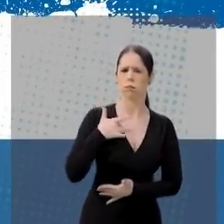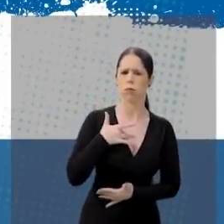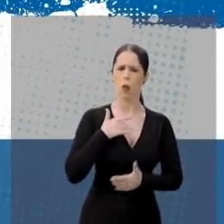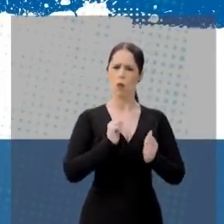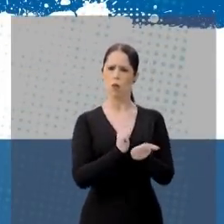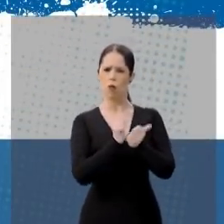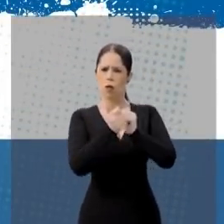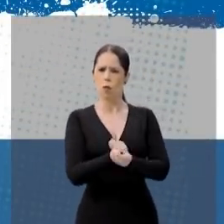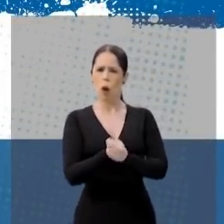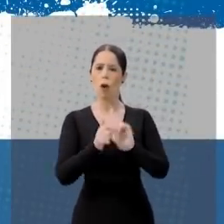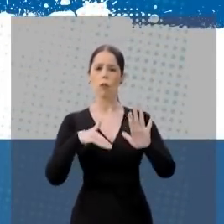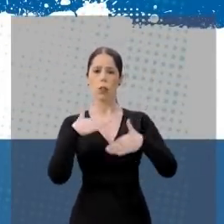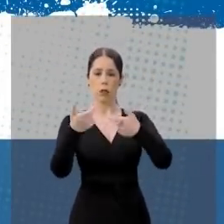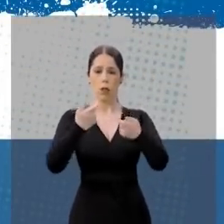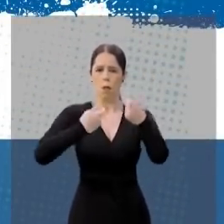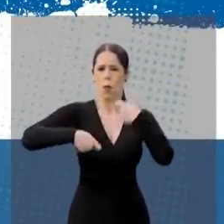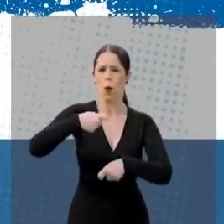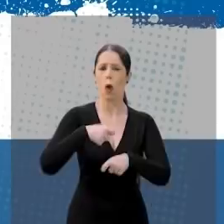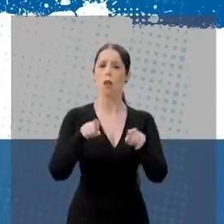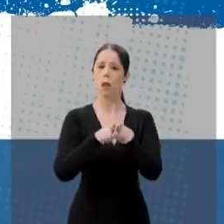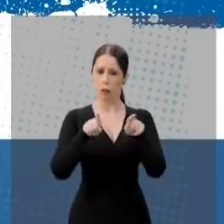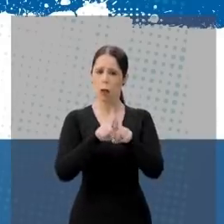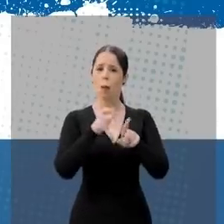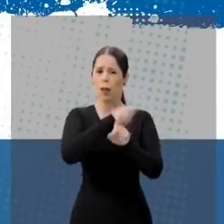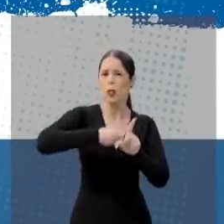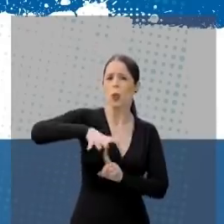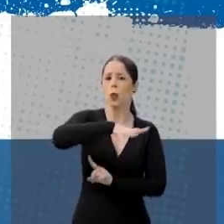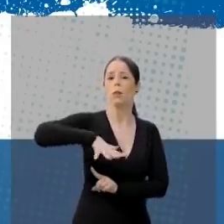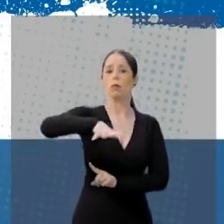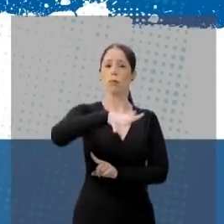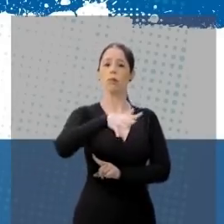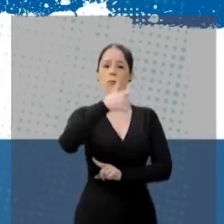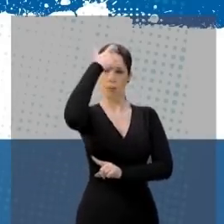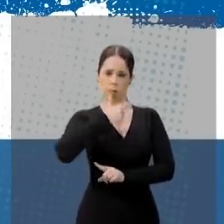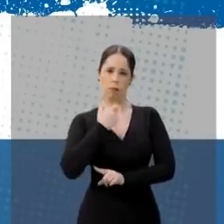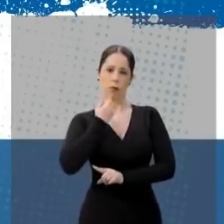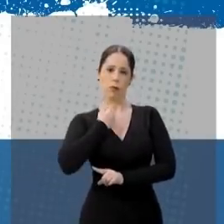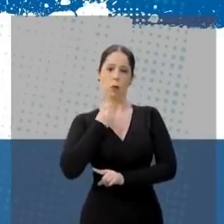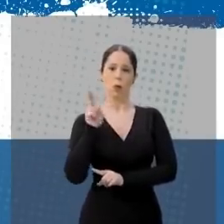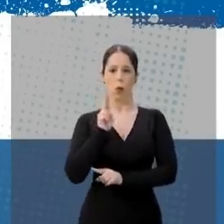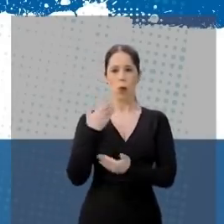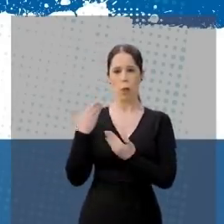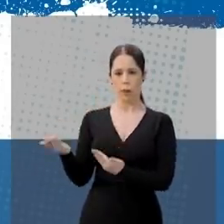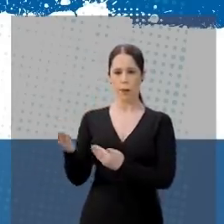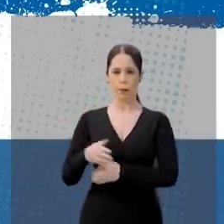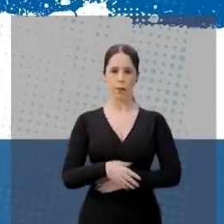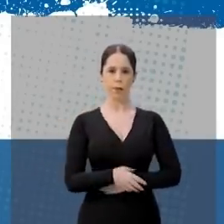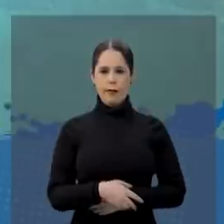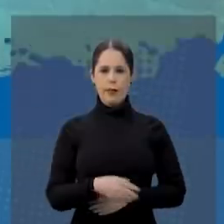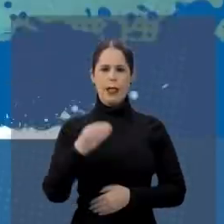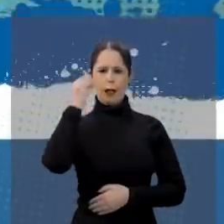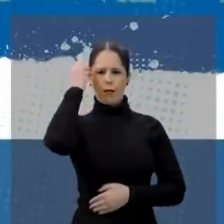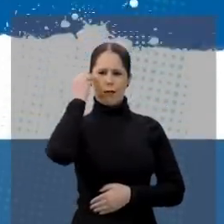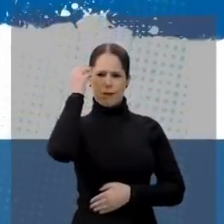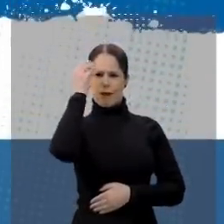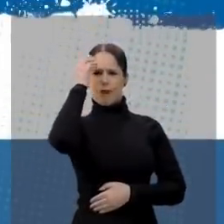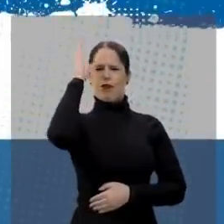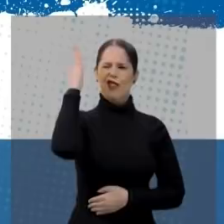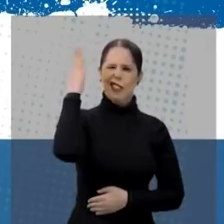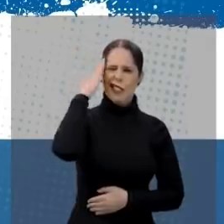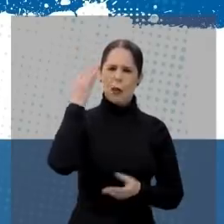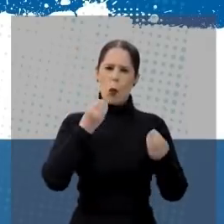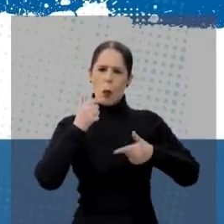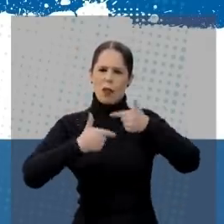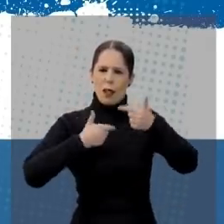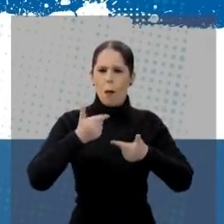esporte, desenvolvimento econômico e pelas causas sociais. A Dilson Troca, 45123. Pela experiência